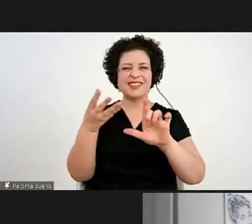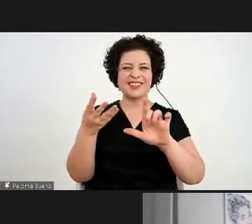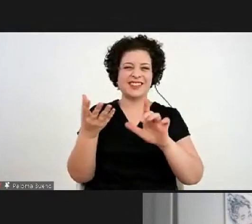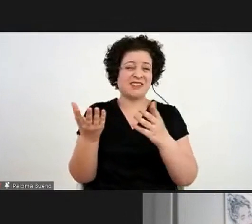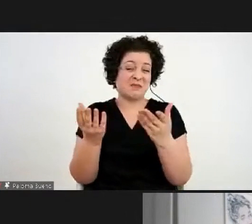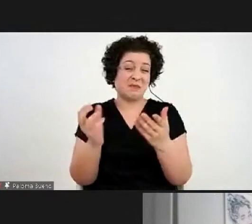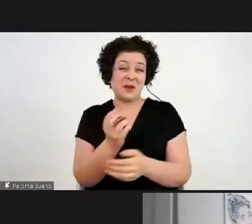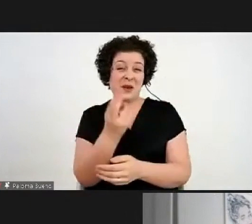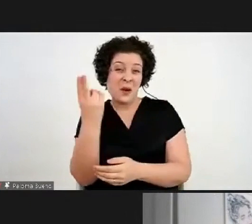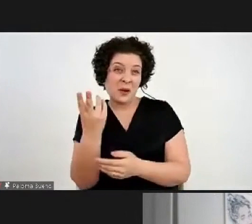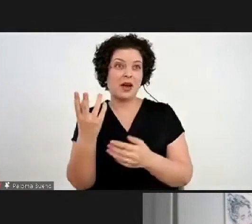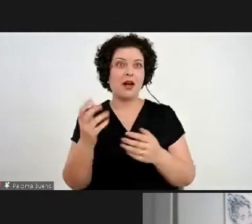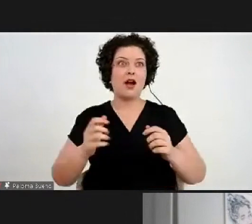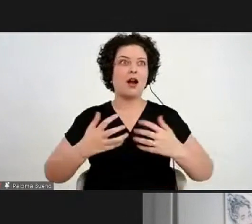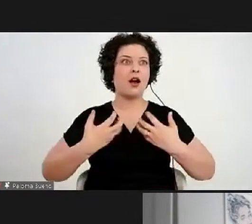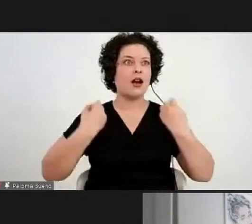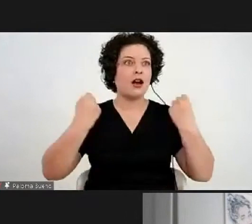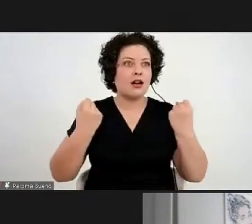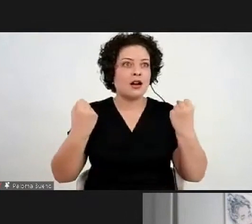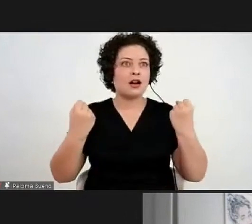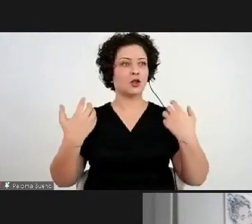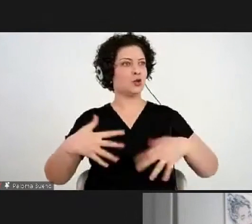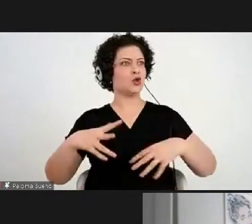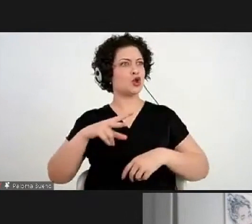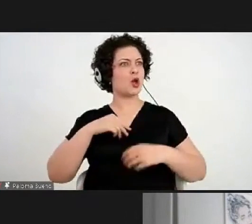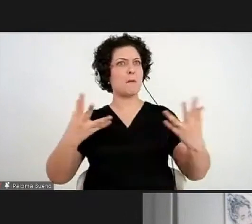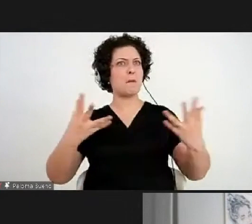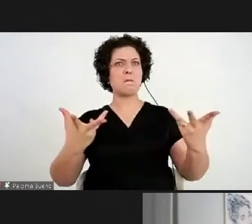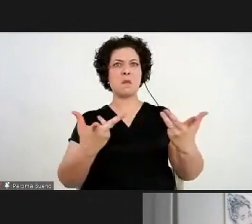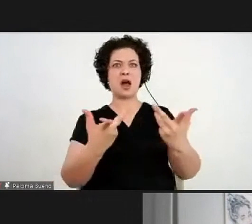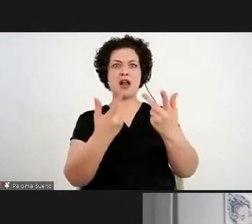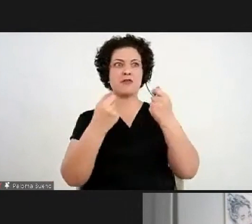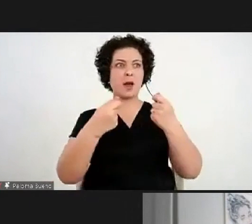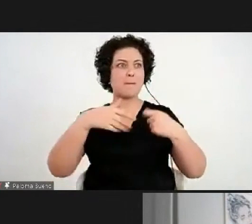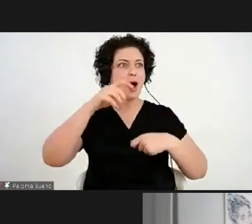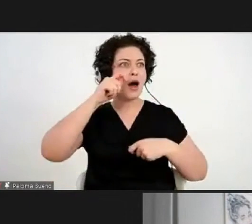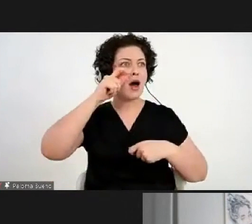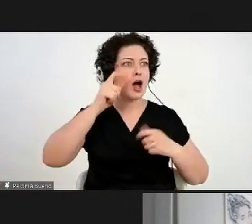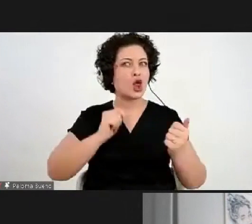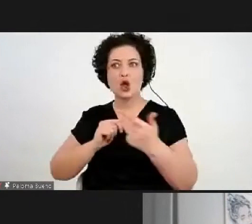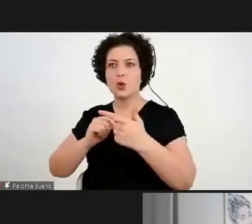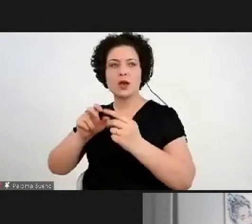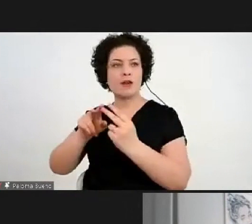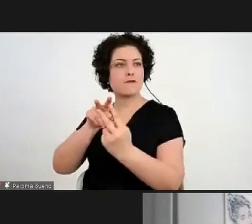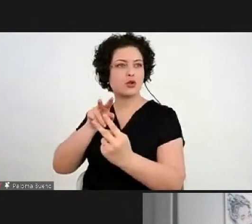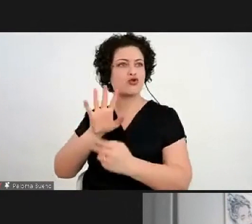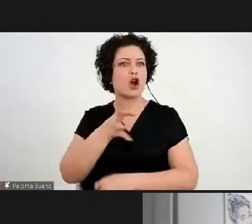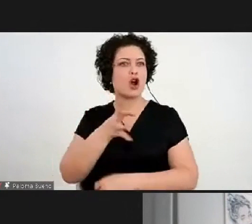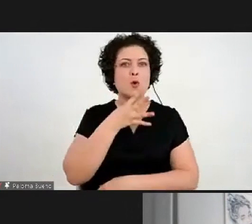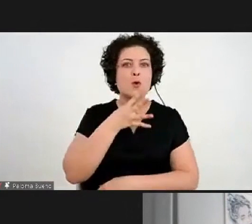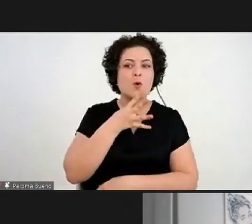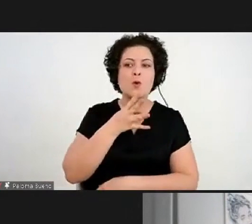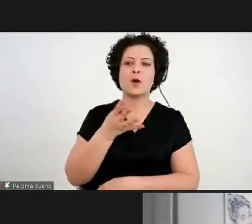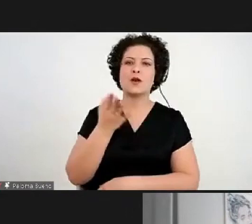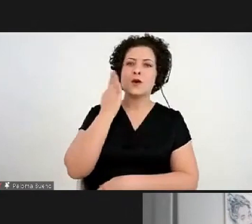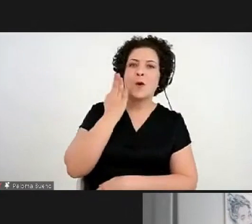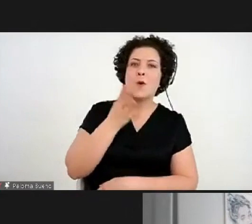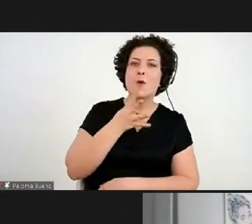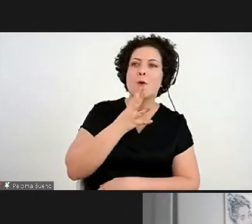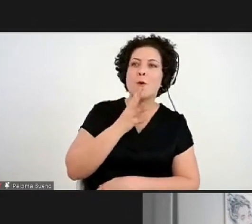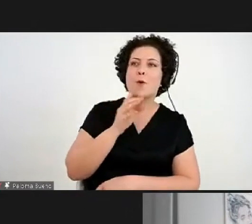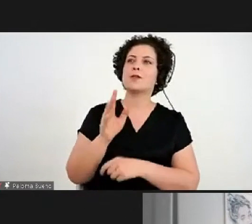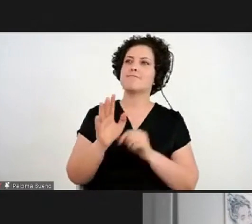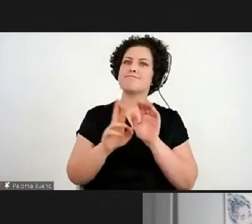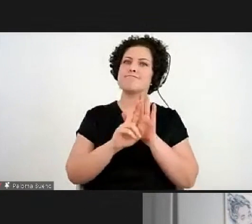pode, de repente, ser aquele momento de, nossa, que maravilha, a obra é muito mais interessante, e eu já conheço, eu já sei o que ela é, o que ela representa,